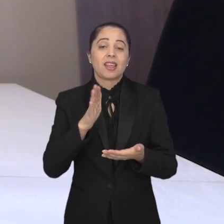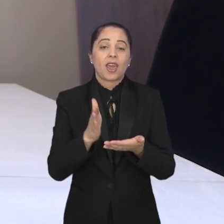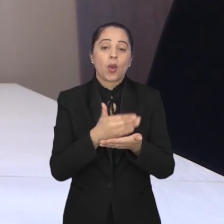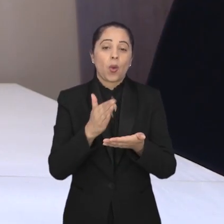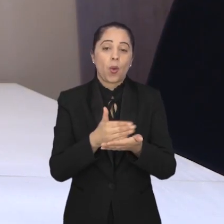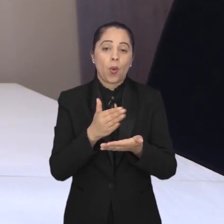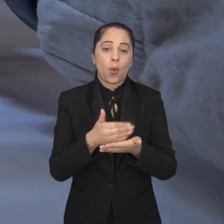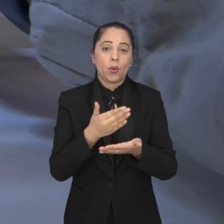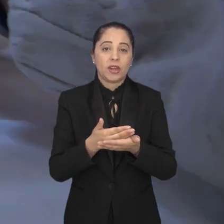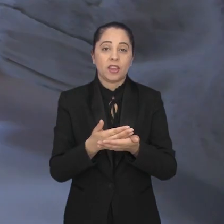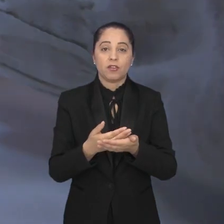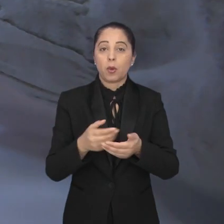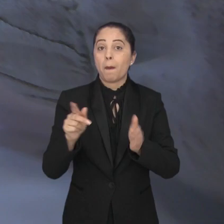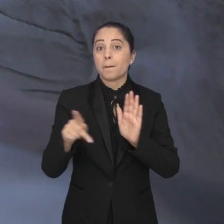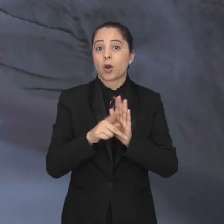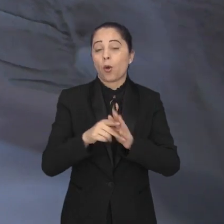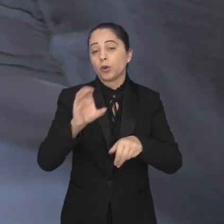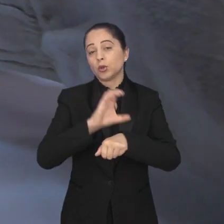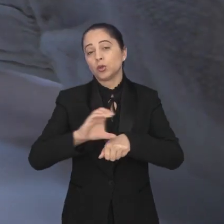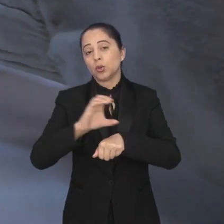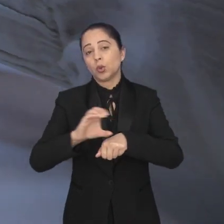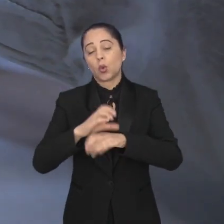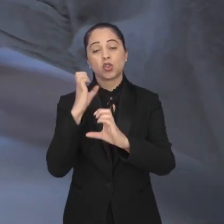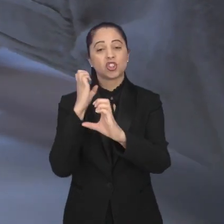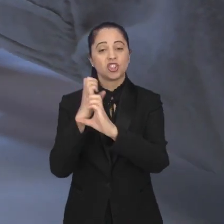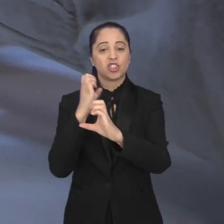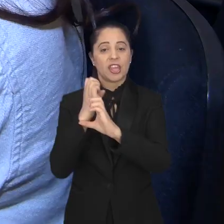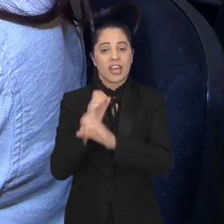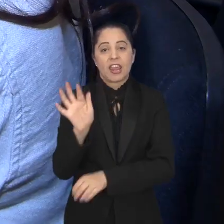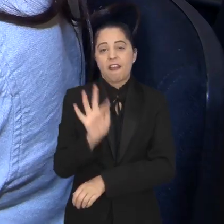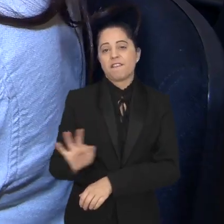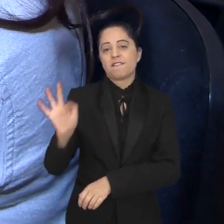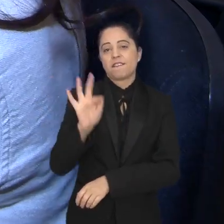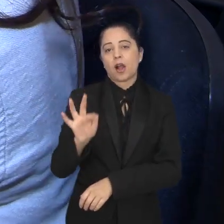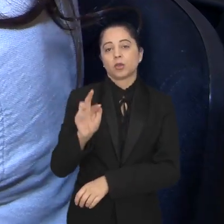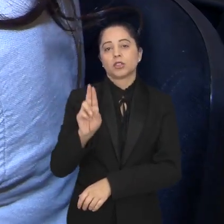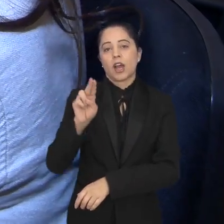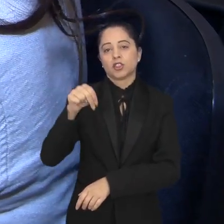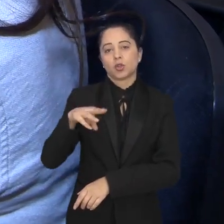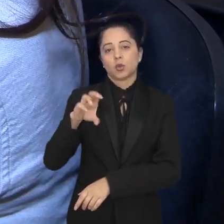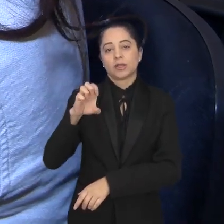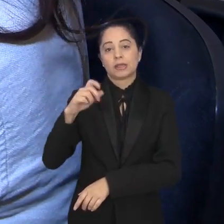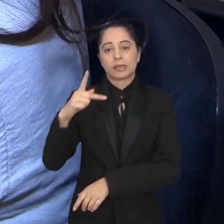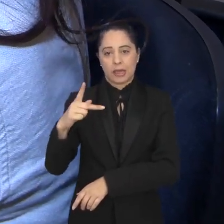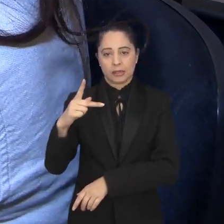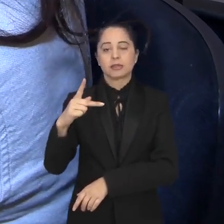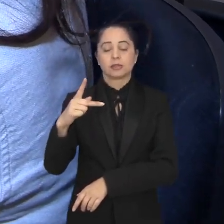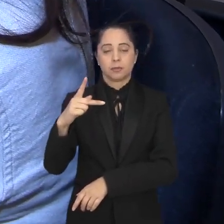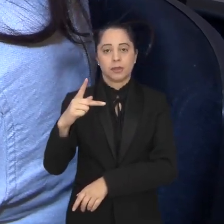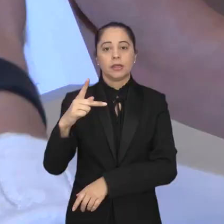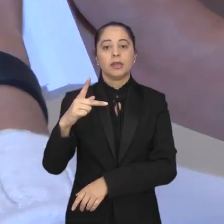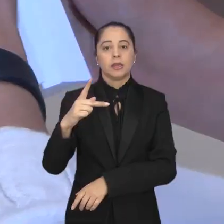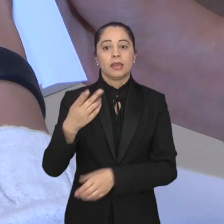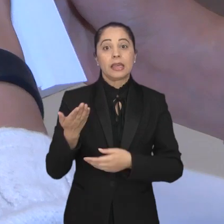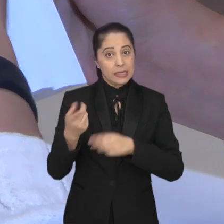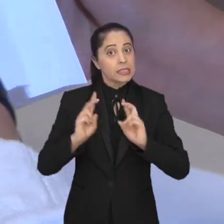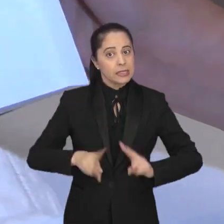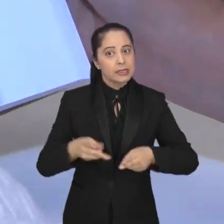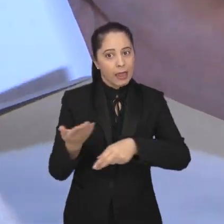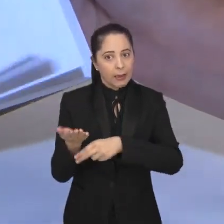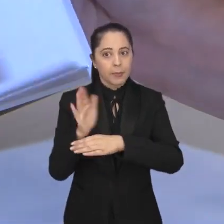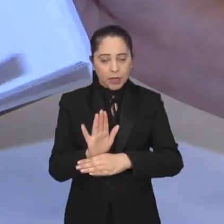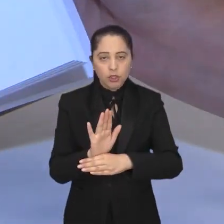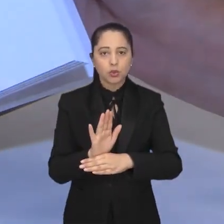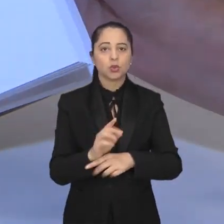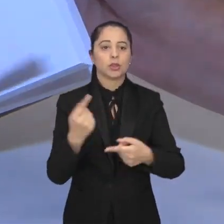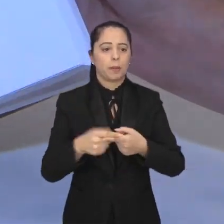livro publicado pelo Curso de Engenharia Ambiental da Unesp, que desde 2015 participa das ações do Programa de Revitalização